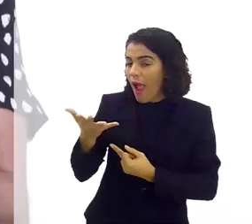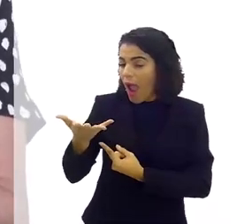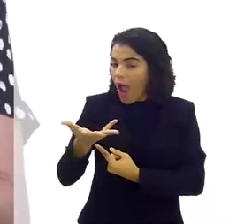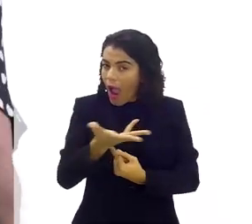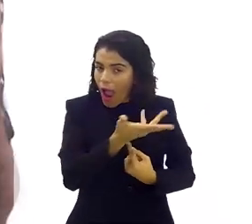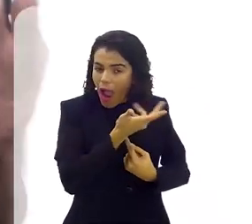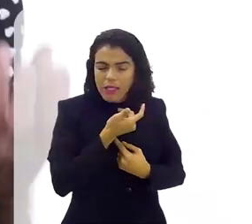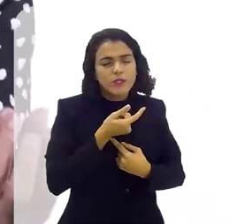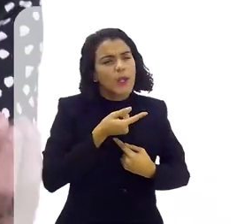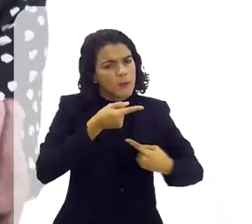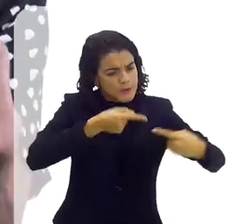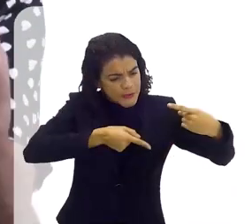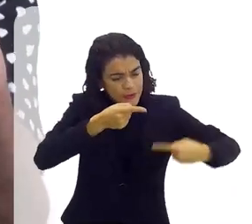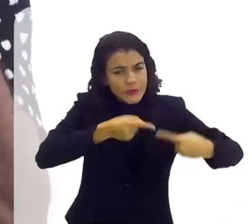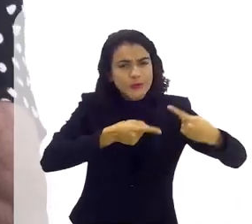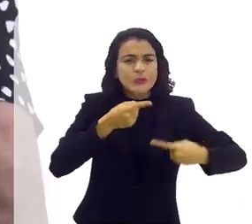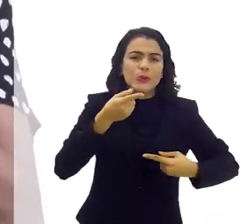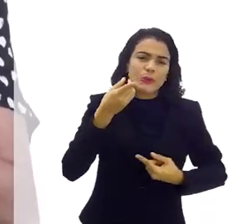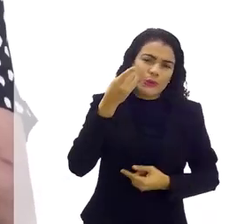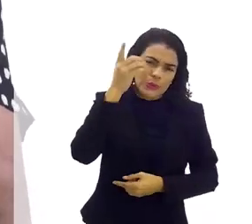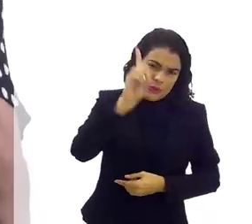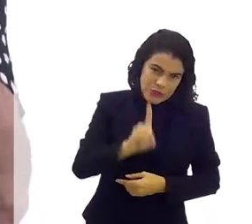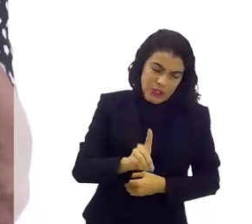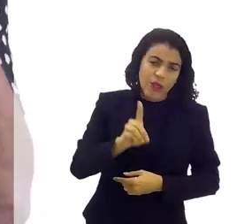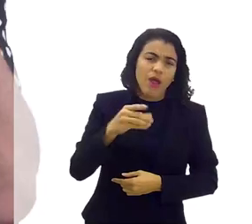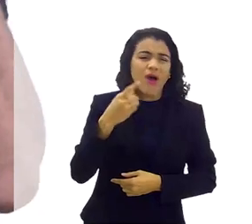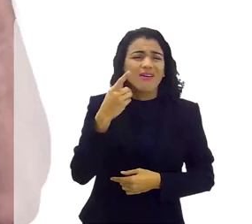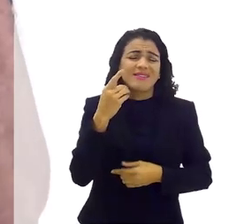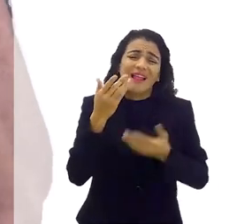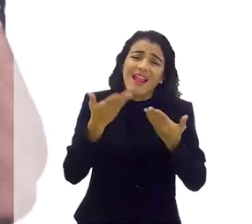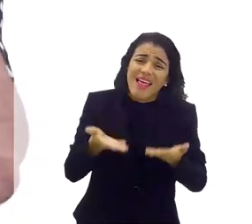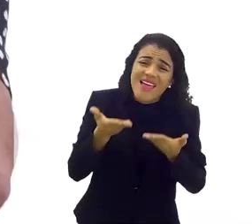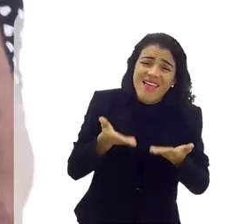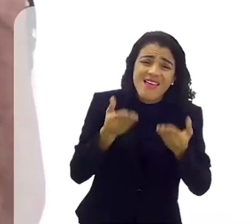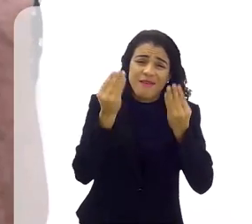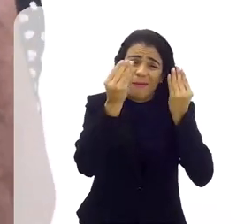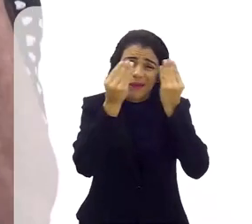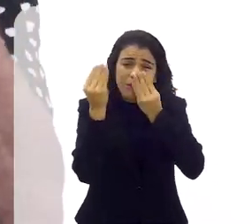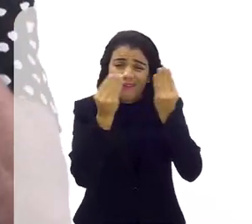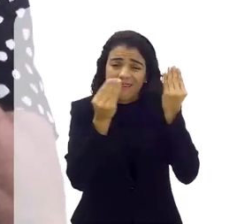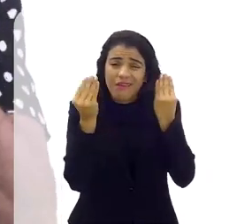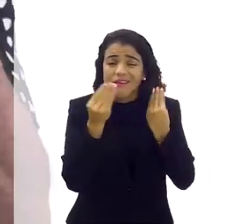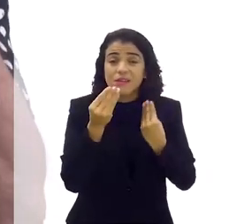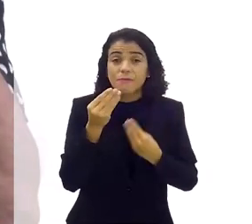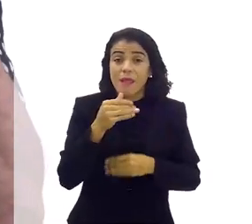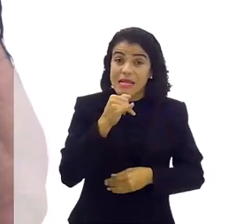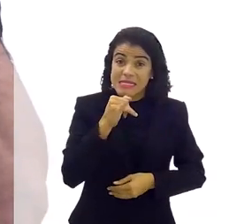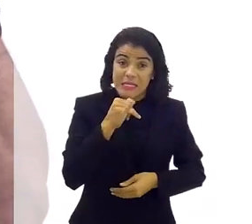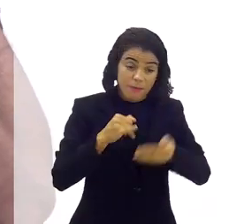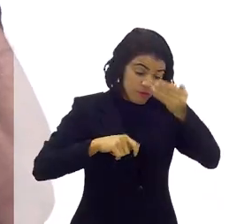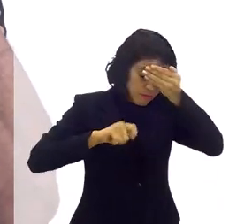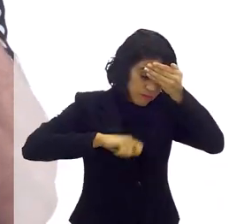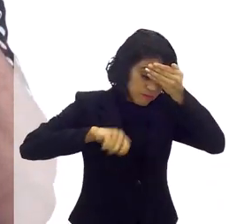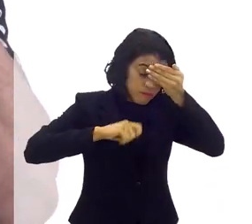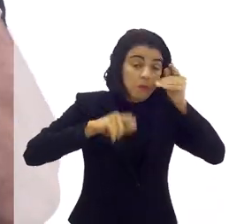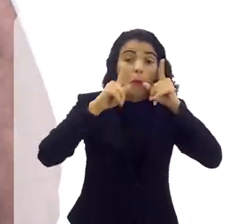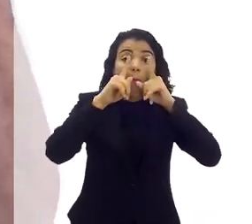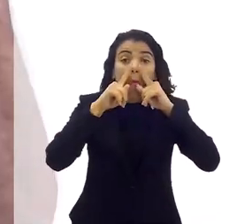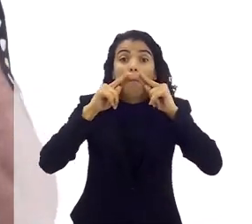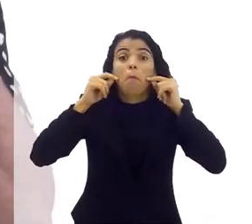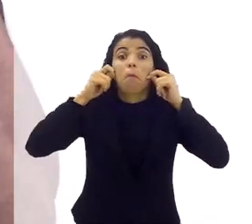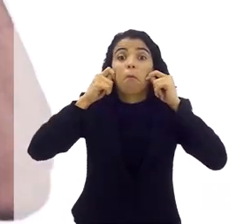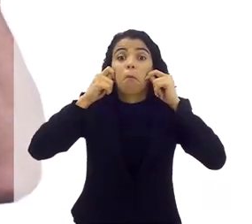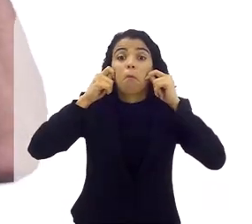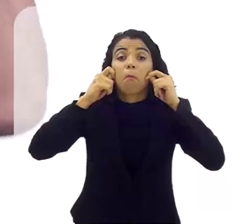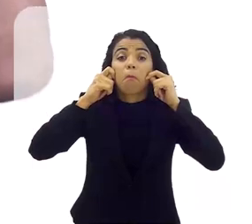eu sempre discuto isso com o diretor com a maquiagem olha diminua um pouco mas ali por exemplo Chico Xavier me botaram um